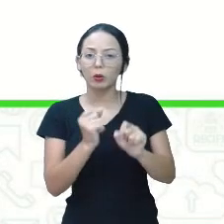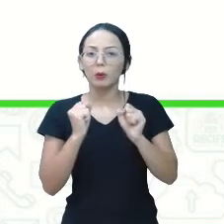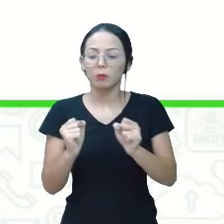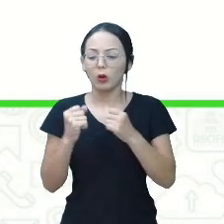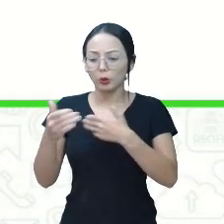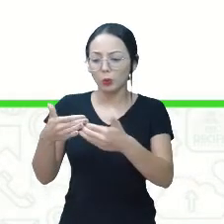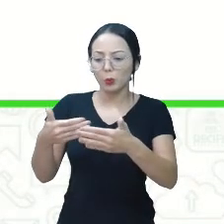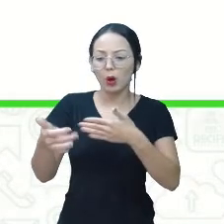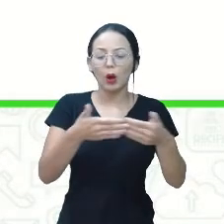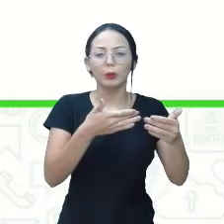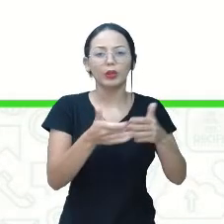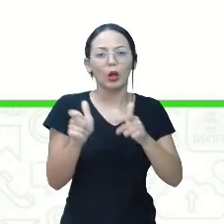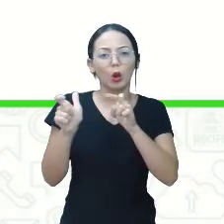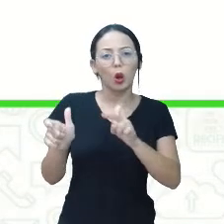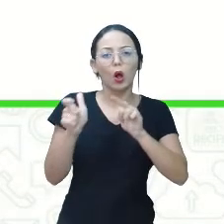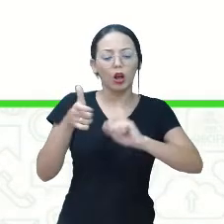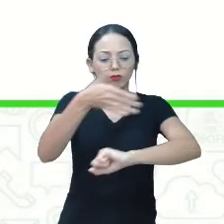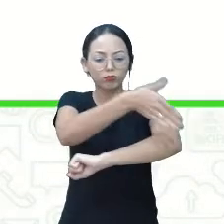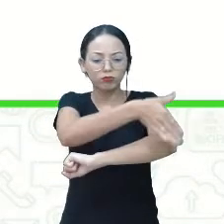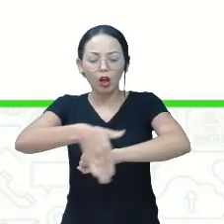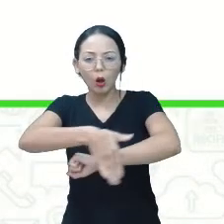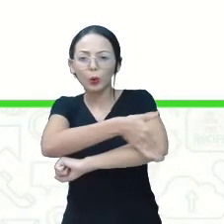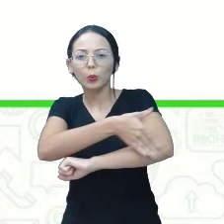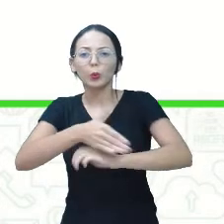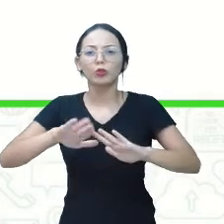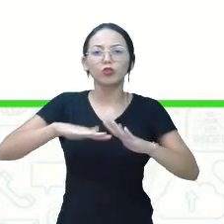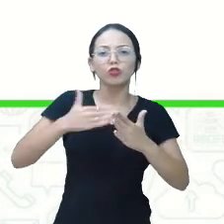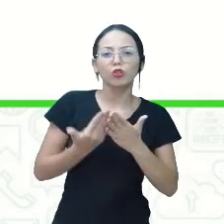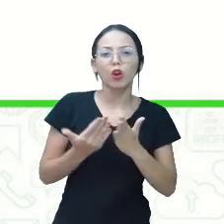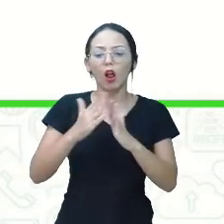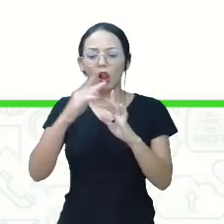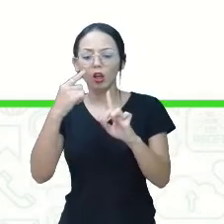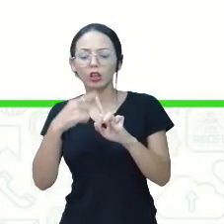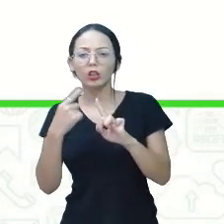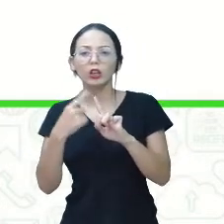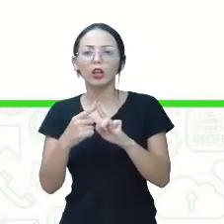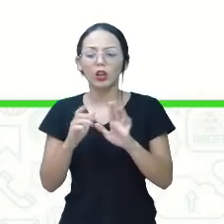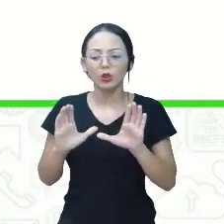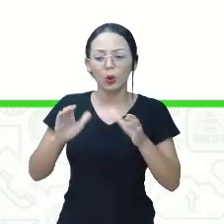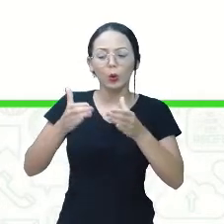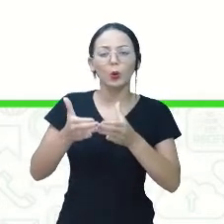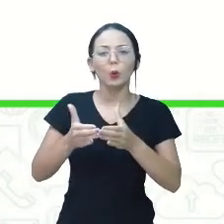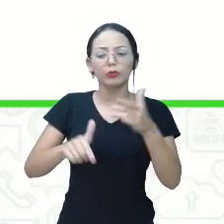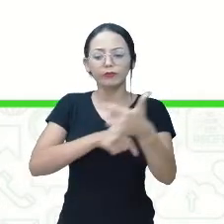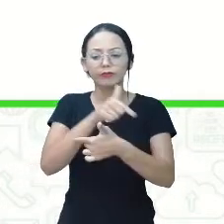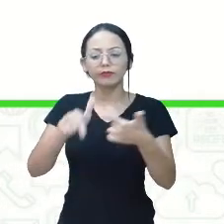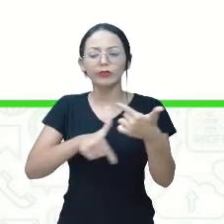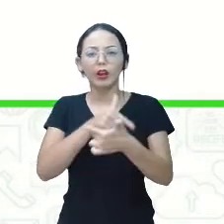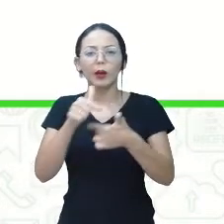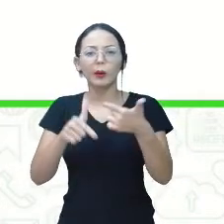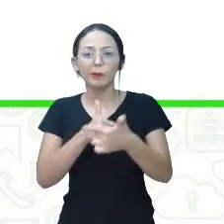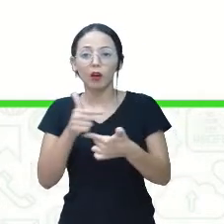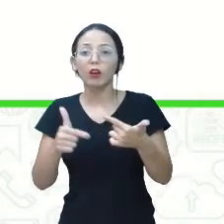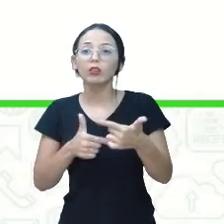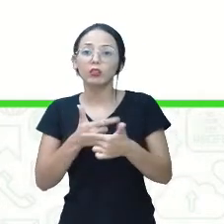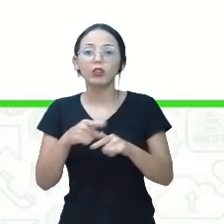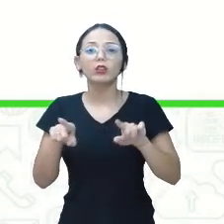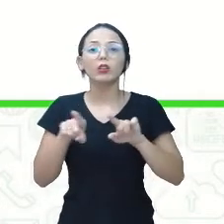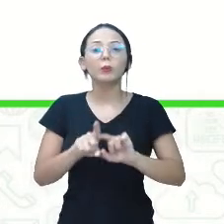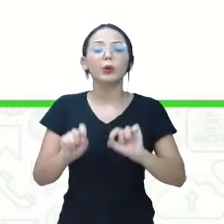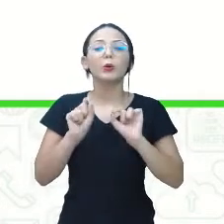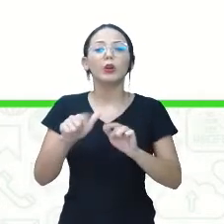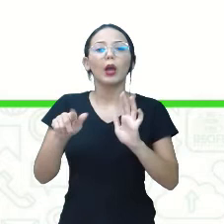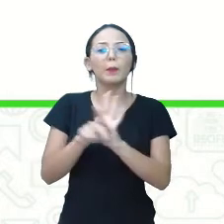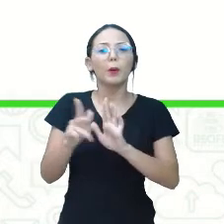qualquer ambiente, como na rua, na escola, na igreja, em clubes, no trabalho. Muitas vezes é